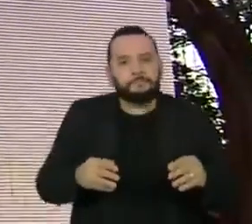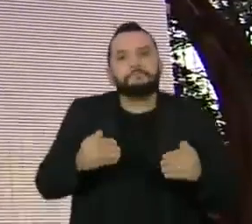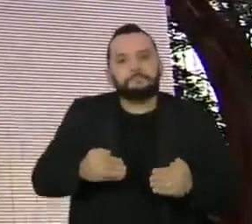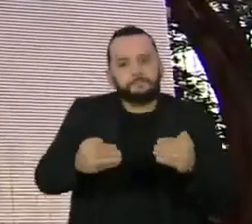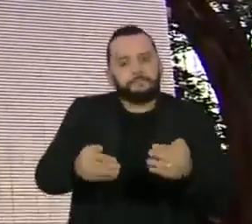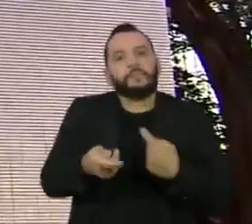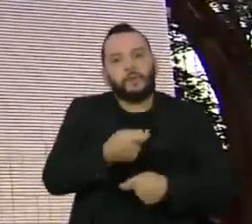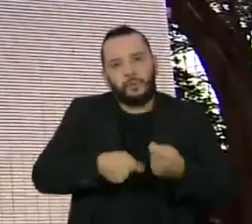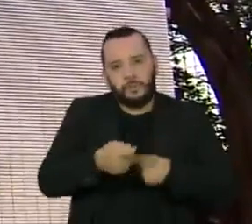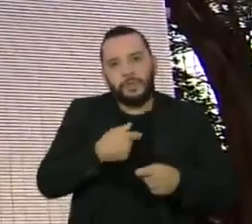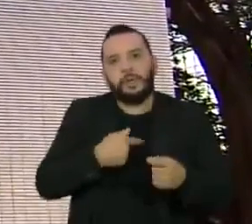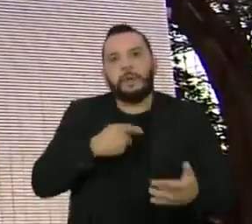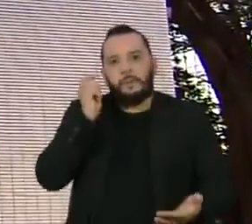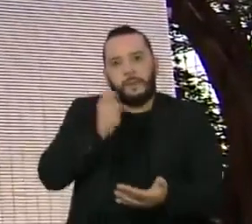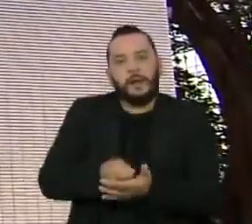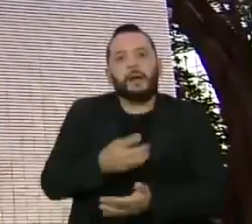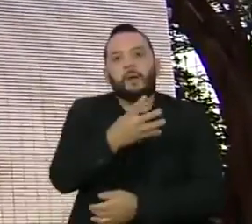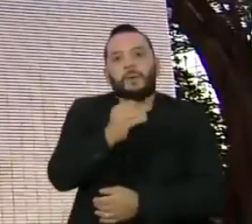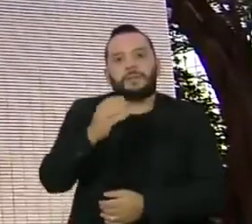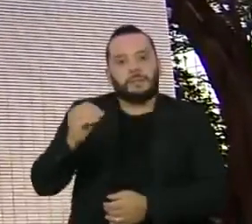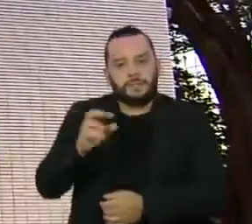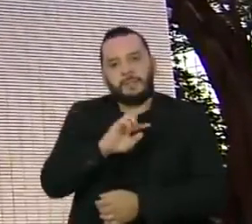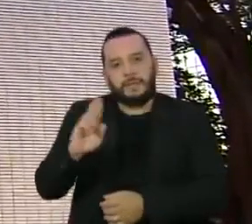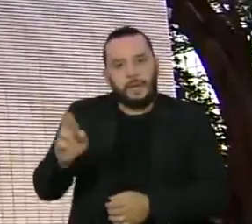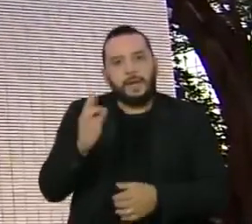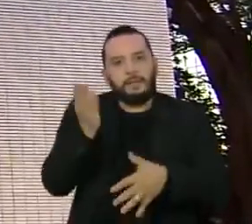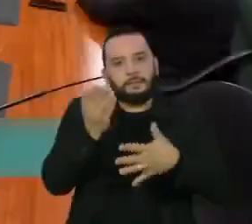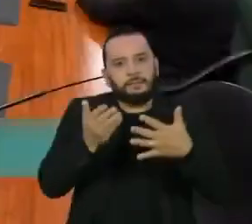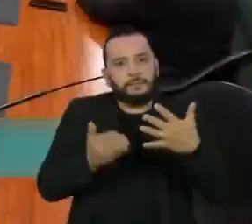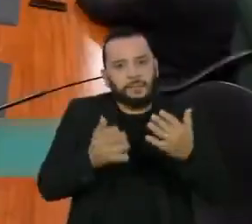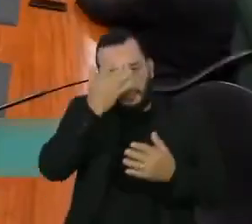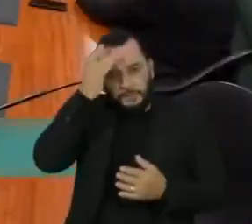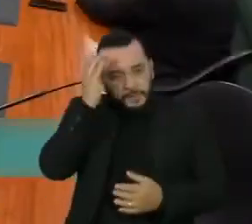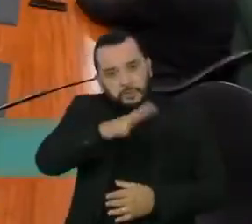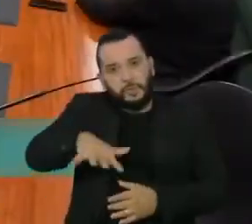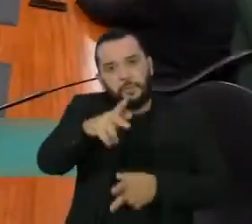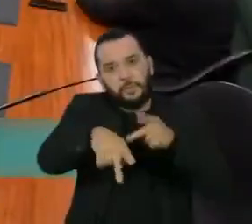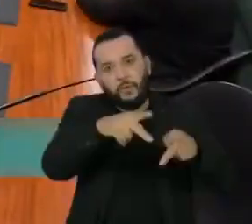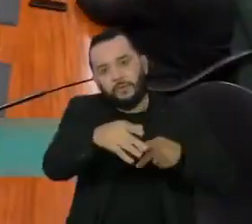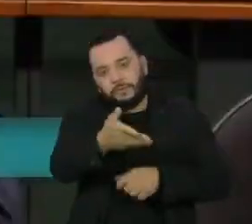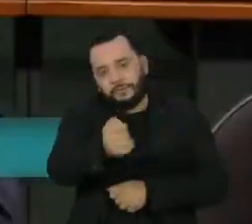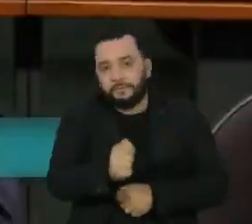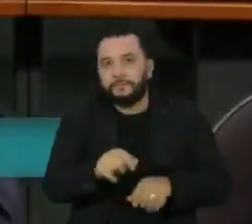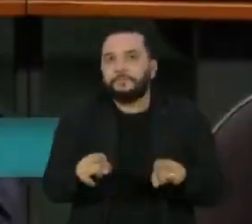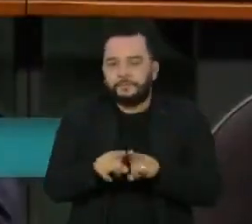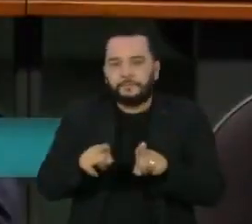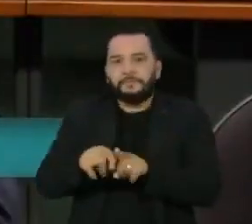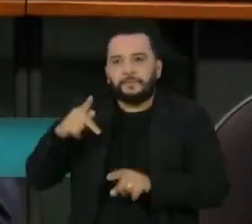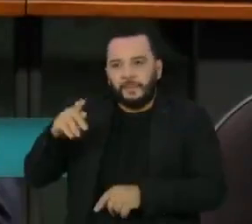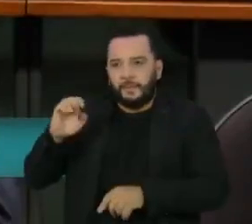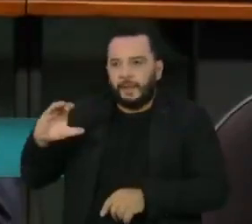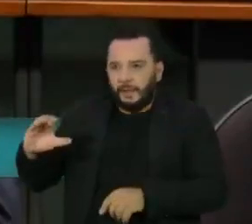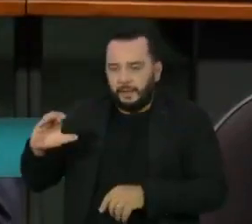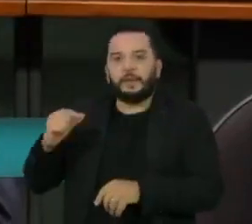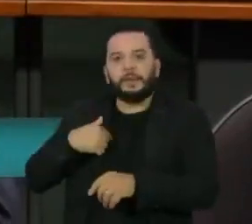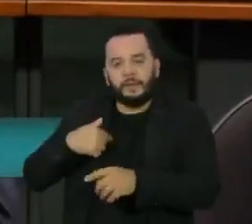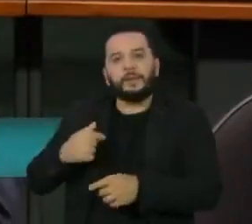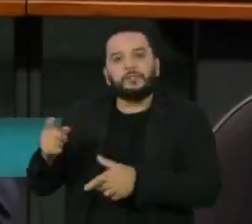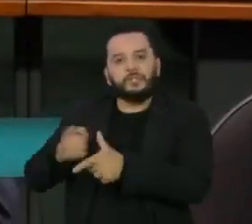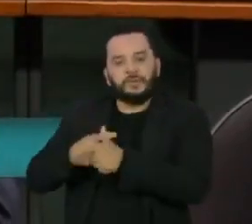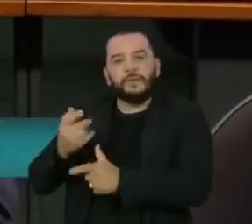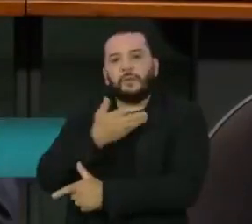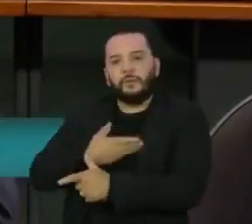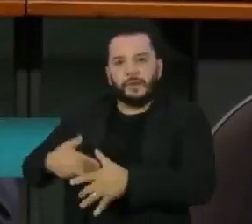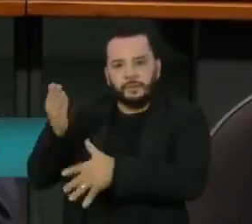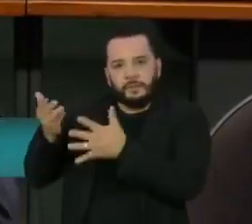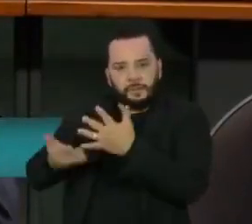programa pague parcelas de R 400 por mês aos beneficiários. Tanto a PEC dos precatórios quanto as mudanças no imposto de renda